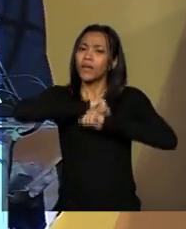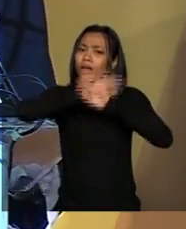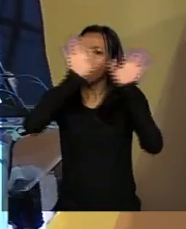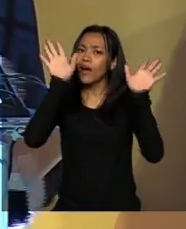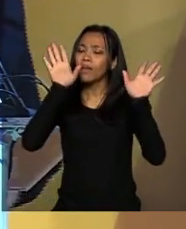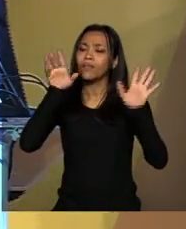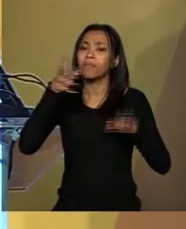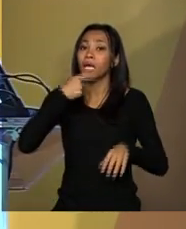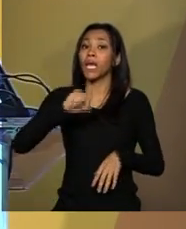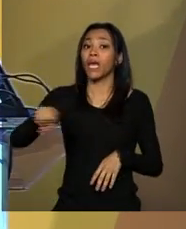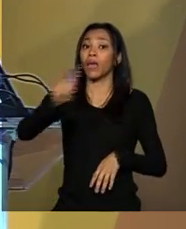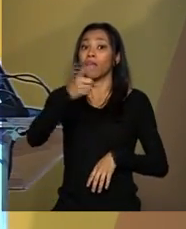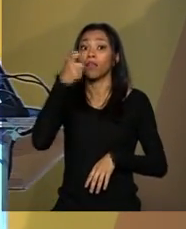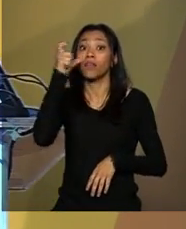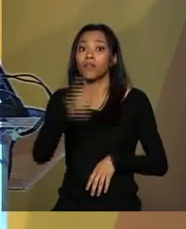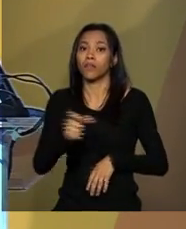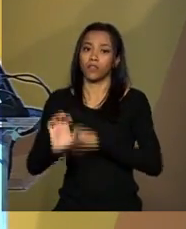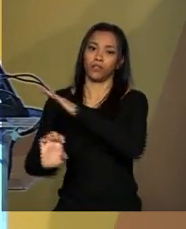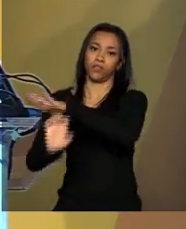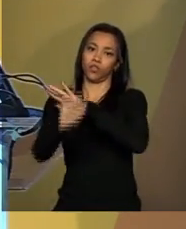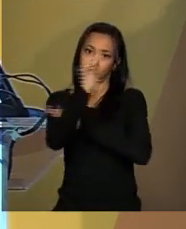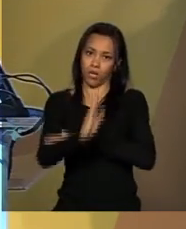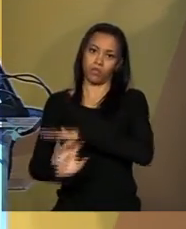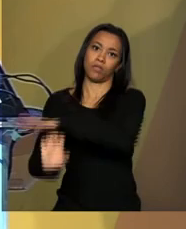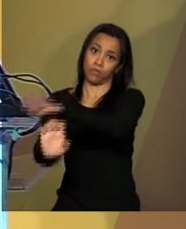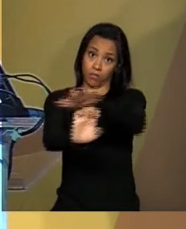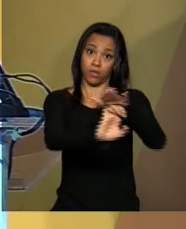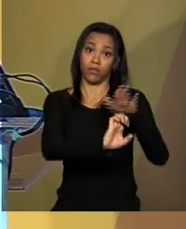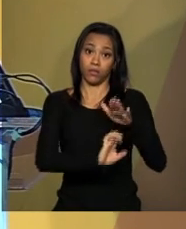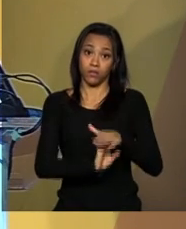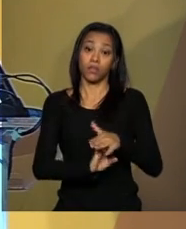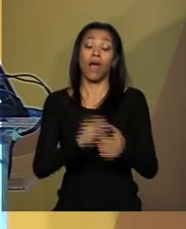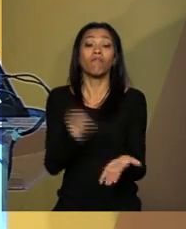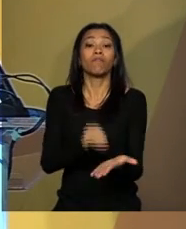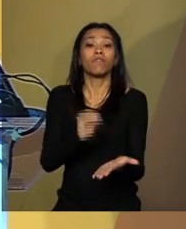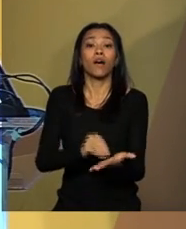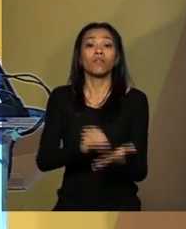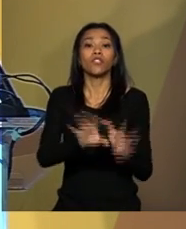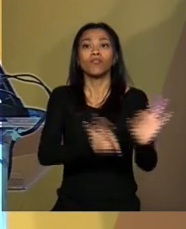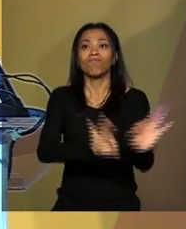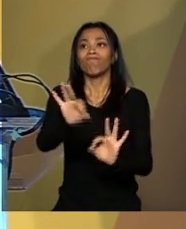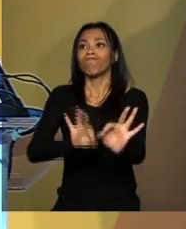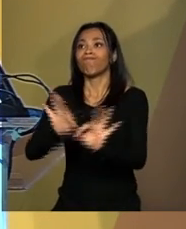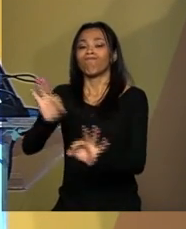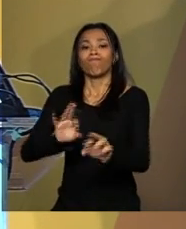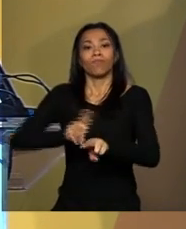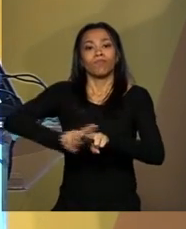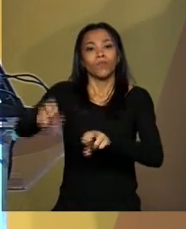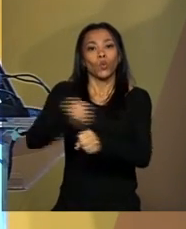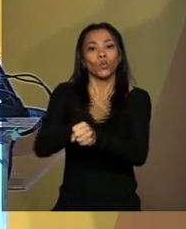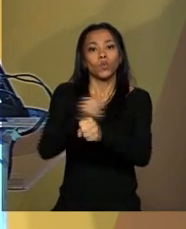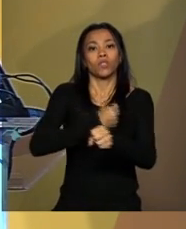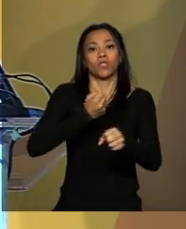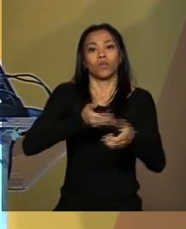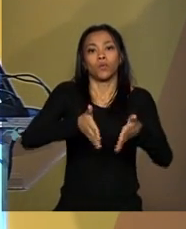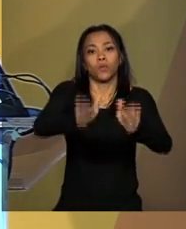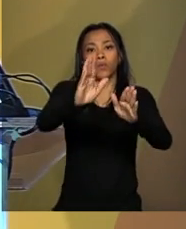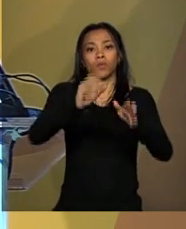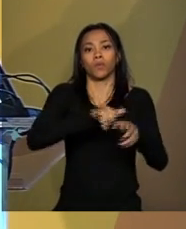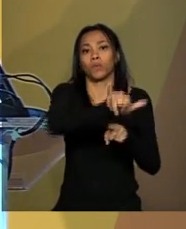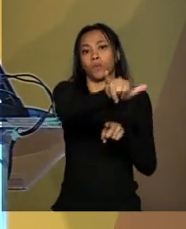investidores, a demanda por investimentos em infraestrutura no Brasil. Todos esses números também